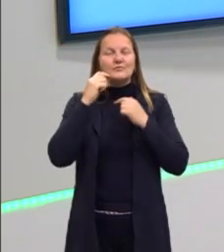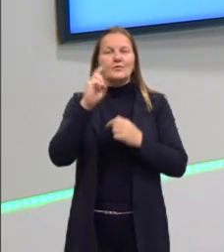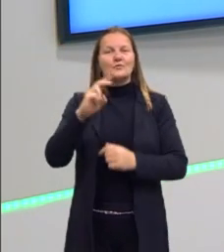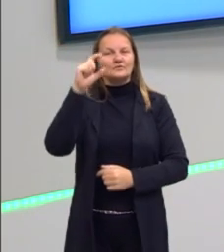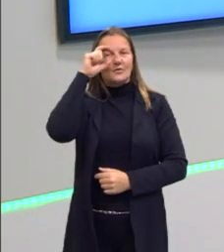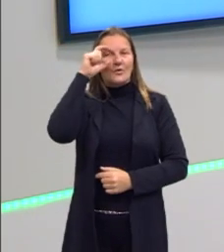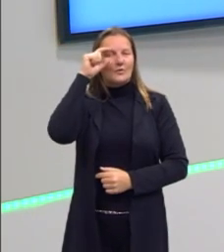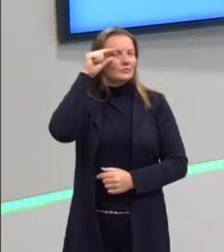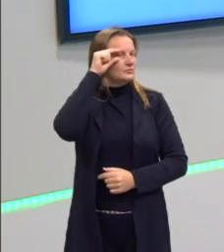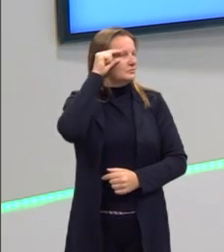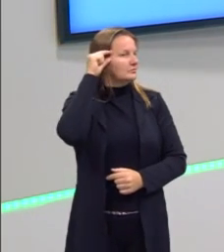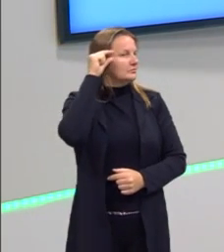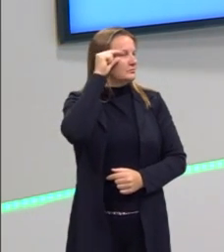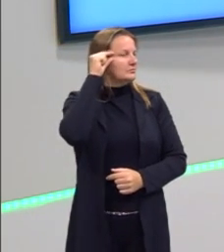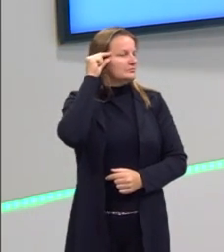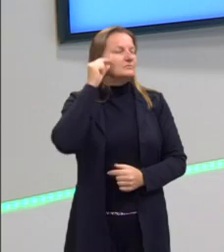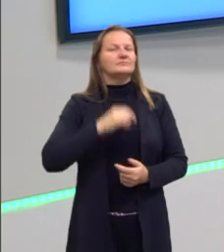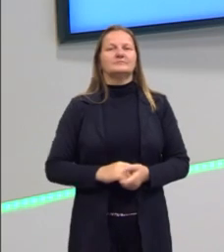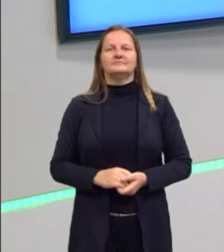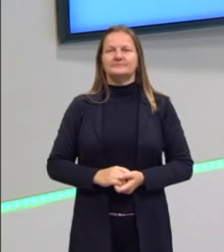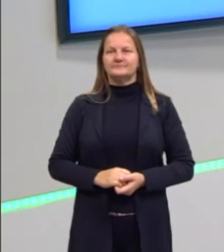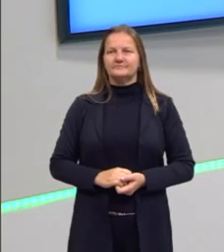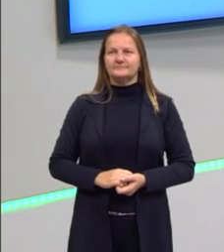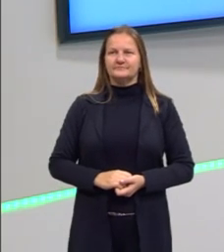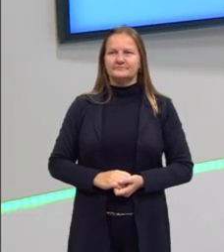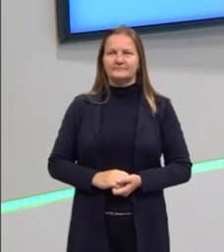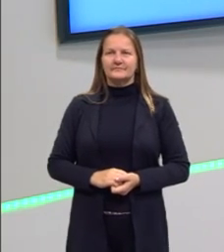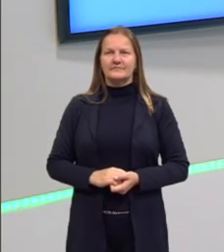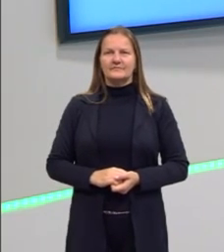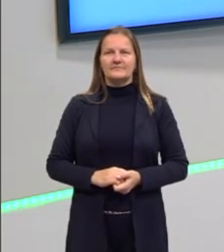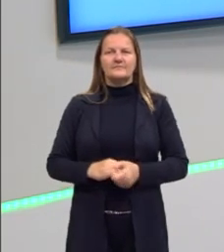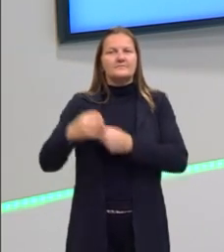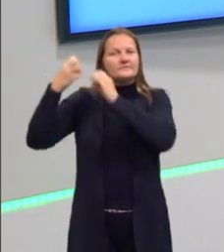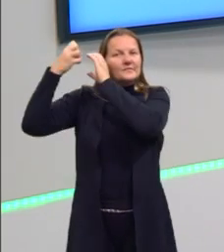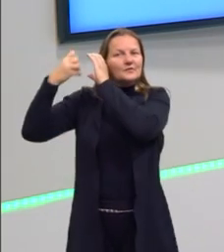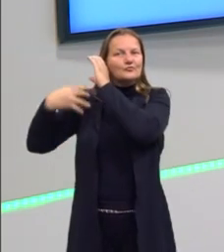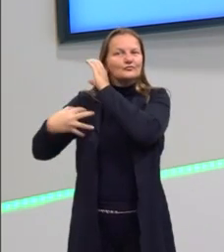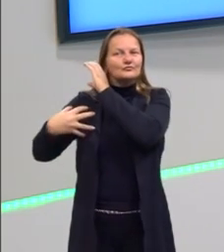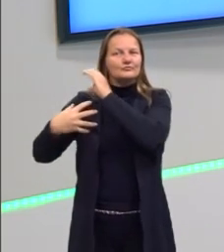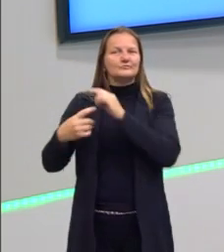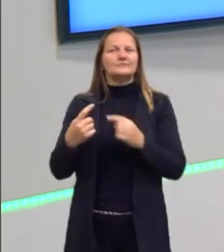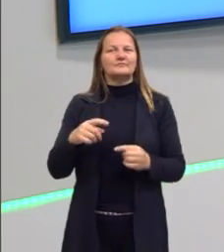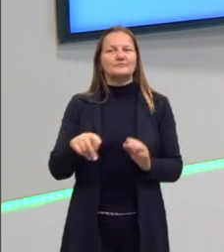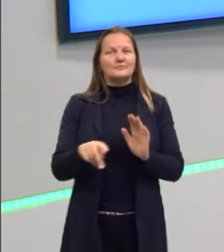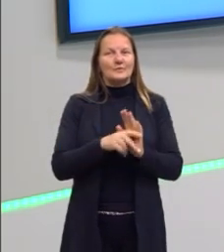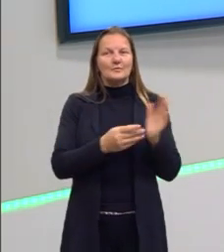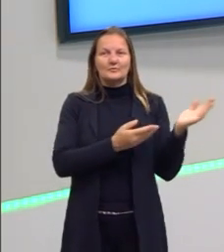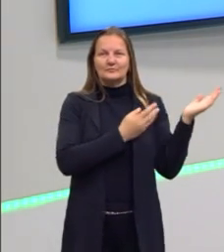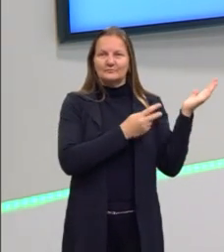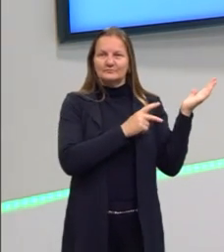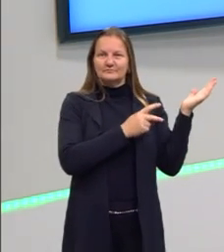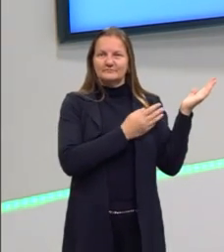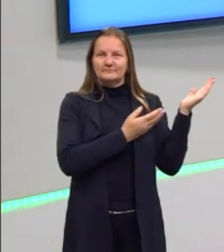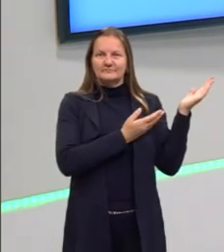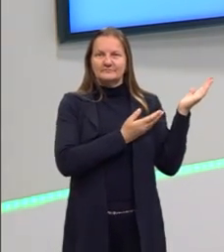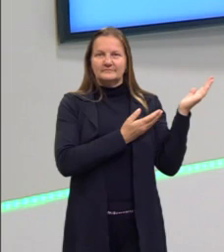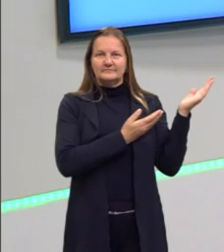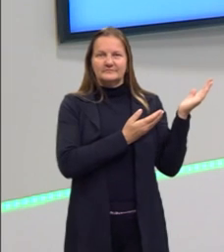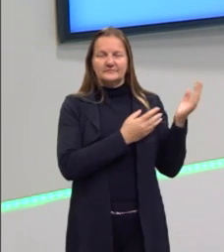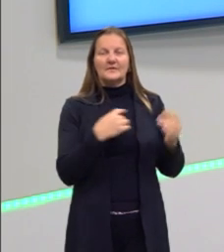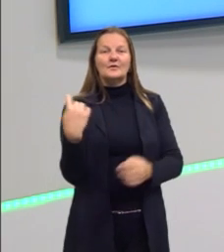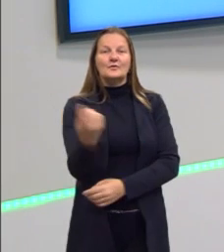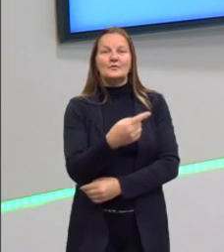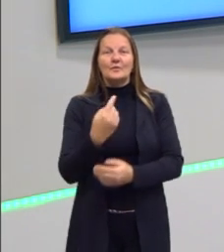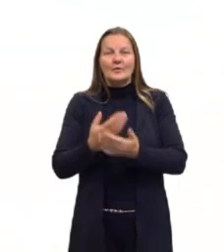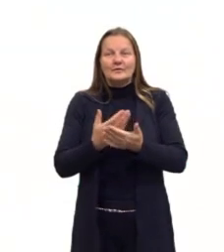óculos de hastes largas, certo? Então, esse que eu descrevi para vocês sou eu. Bom, nós já